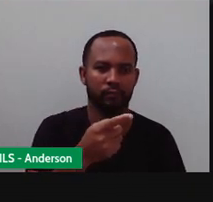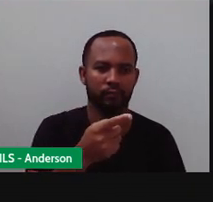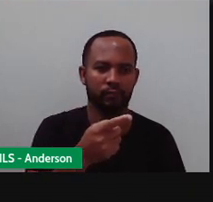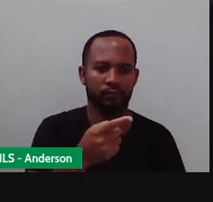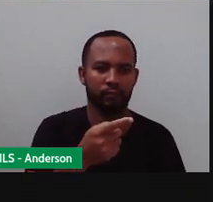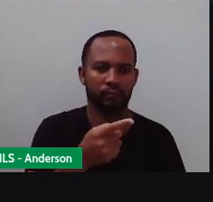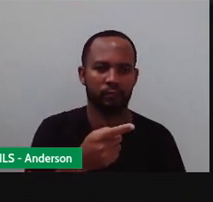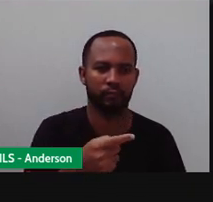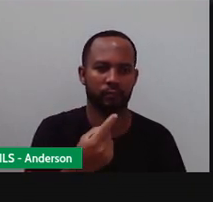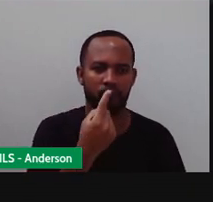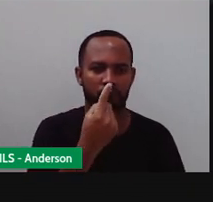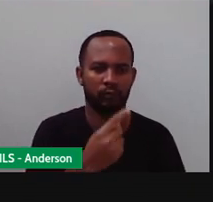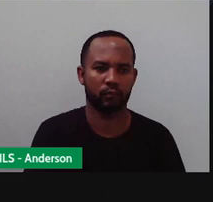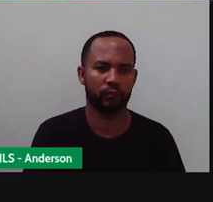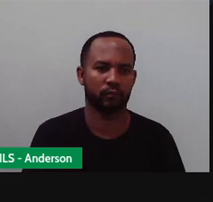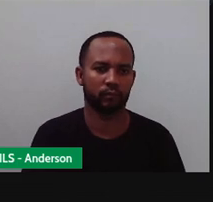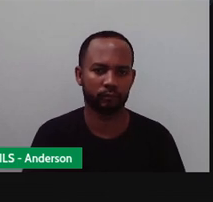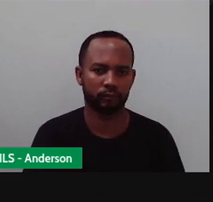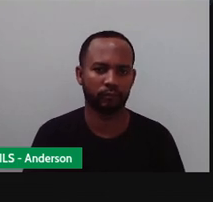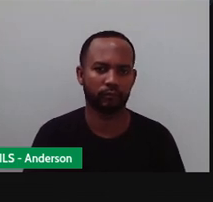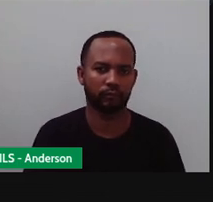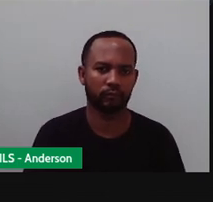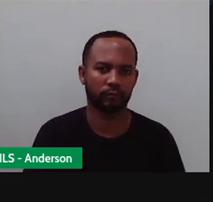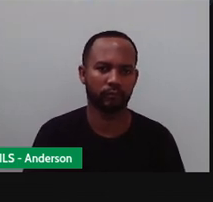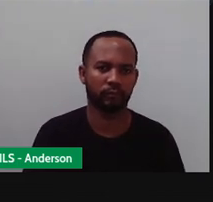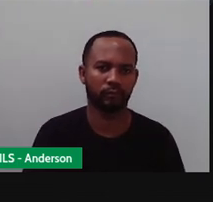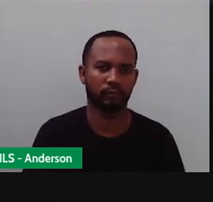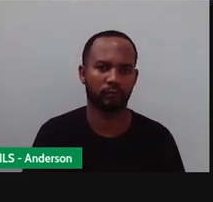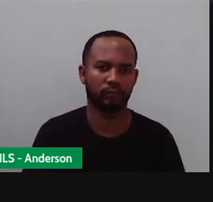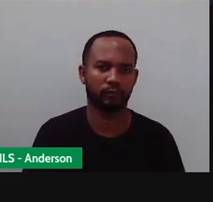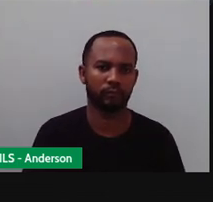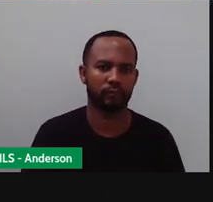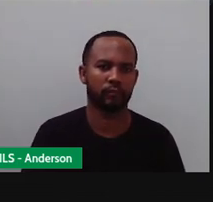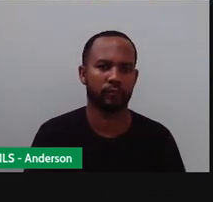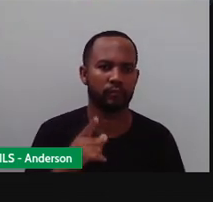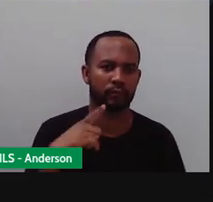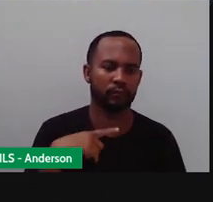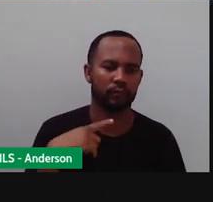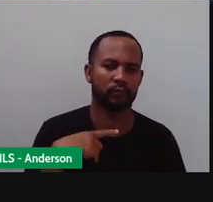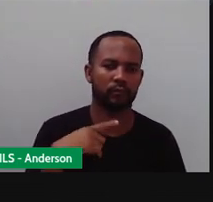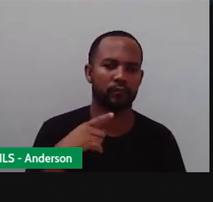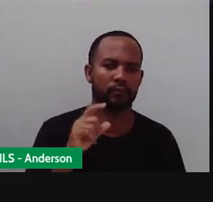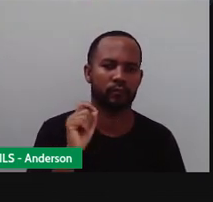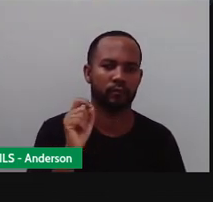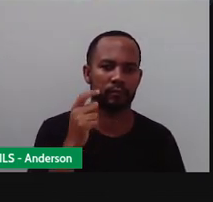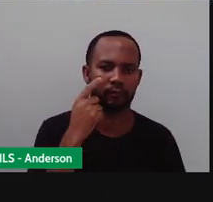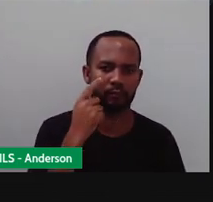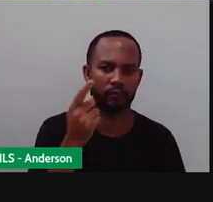na dezena. Vamos tirar aqui. Mas aí tem ali dizendo o seguinte, olha.